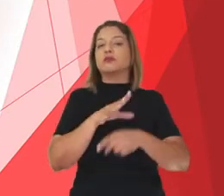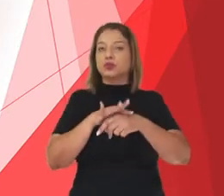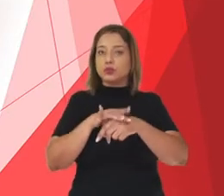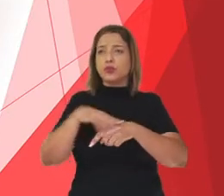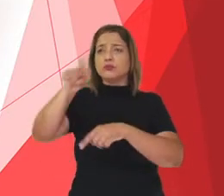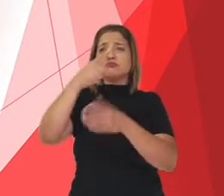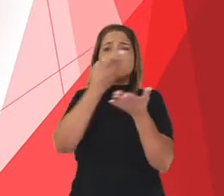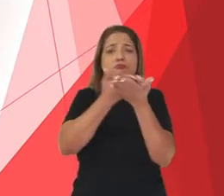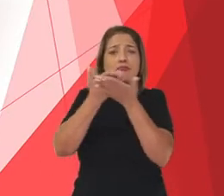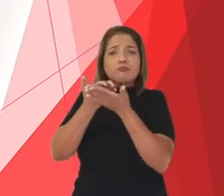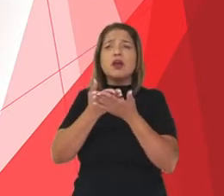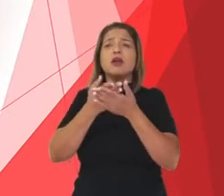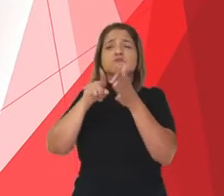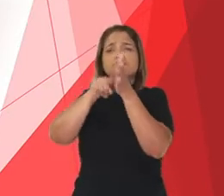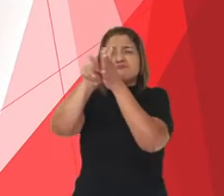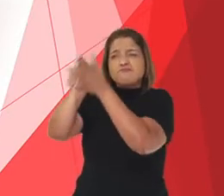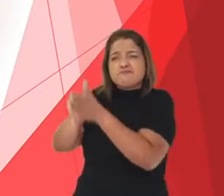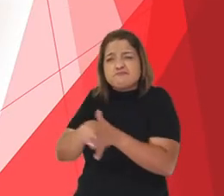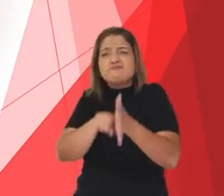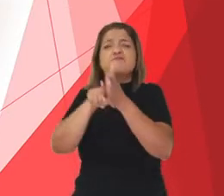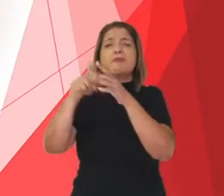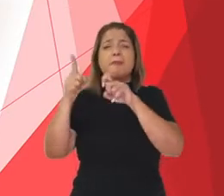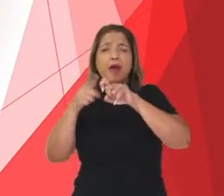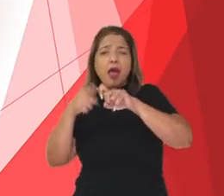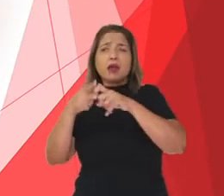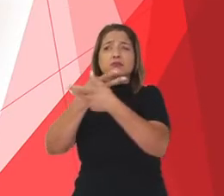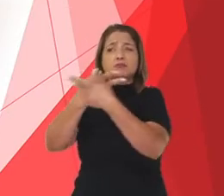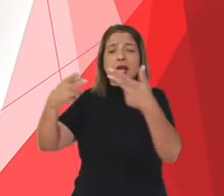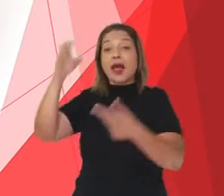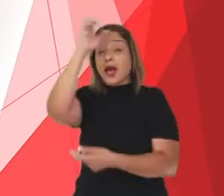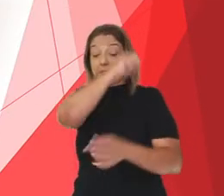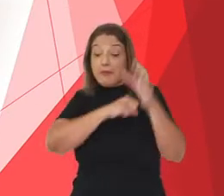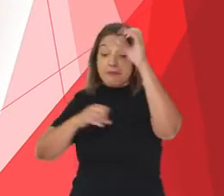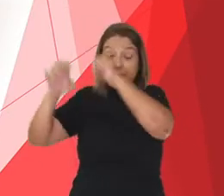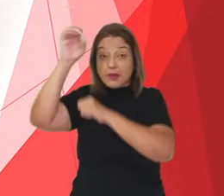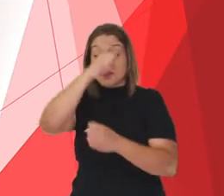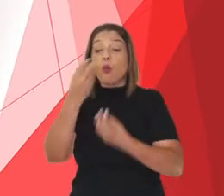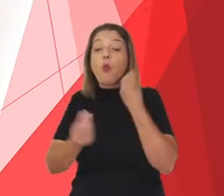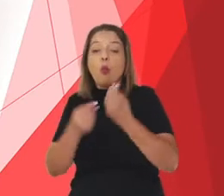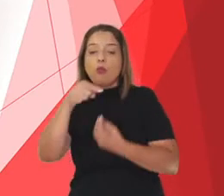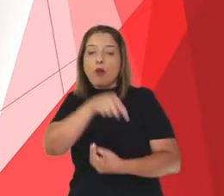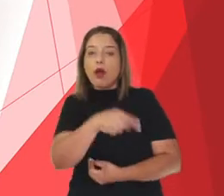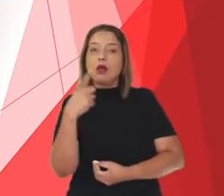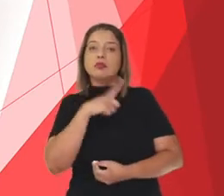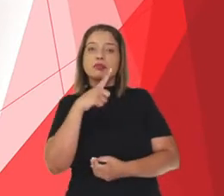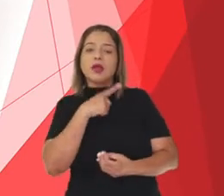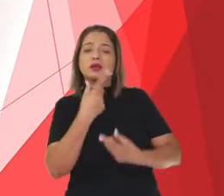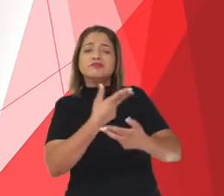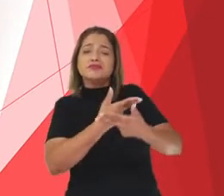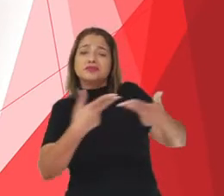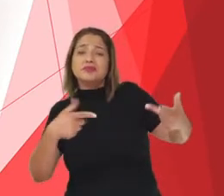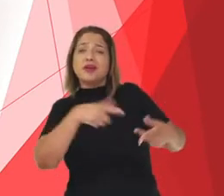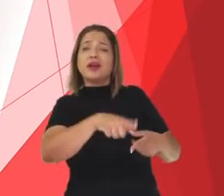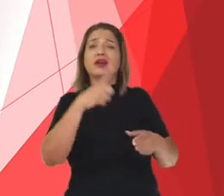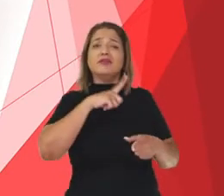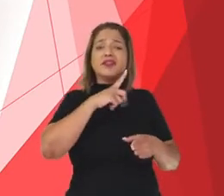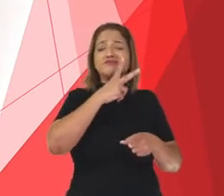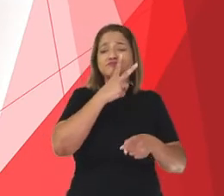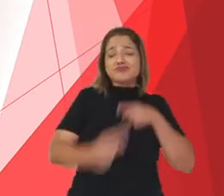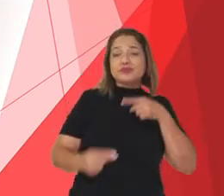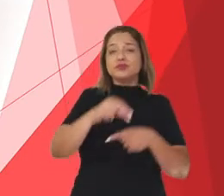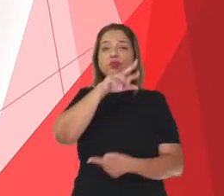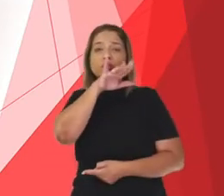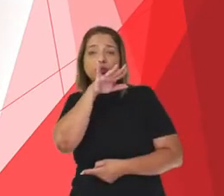cientistas ainda estão aprendendo mais sobre ela e sobre o vírus que a causa. Tudo isso para ajudar